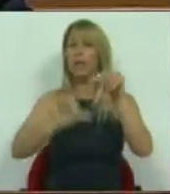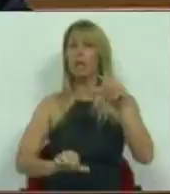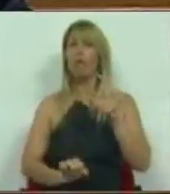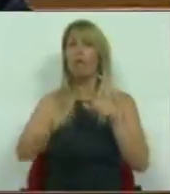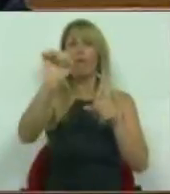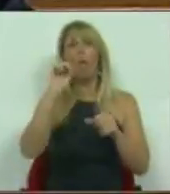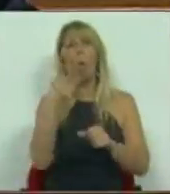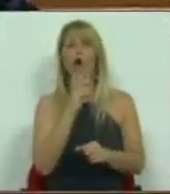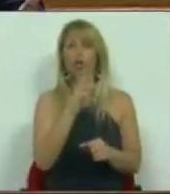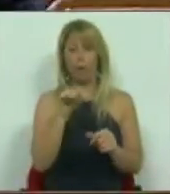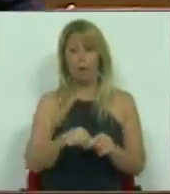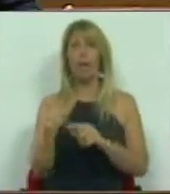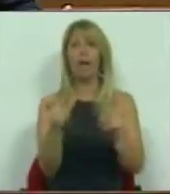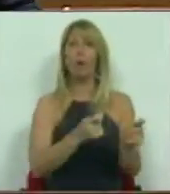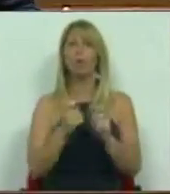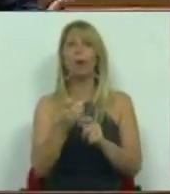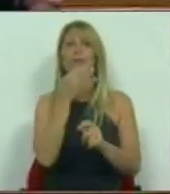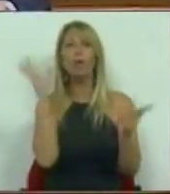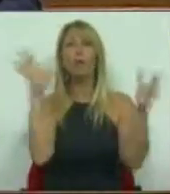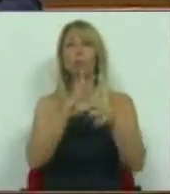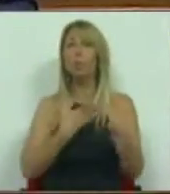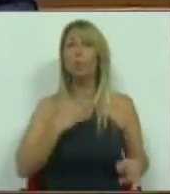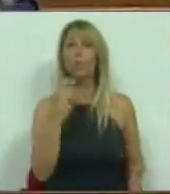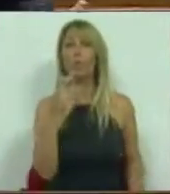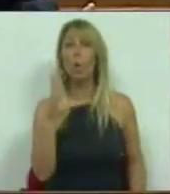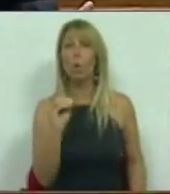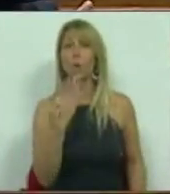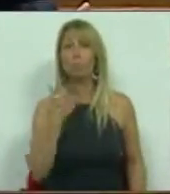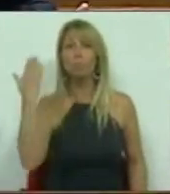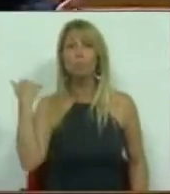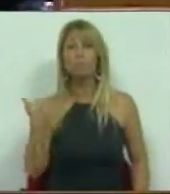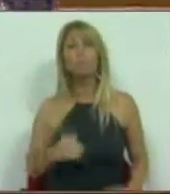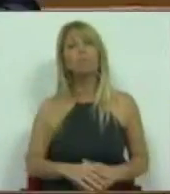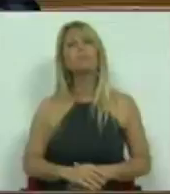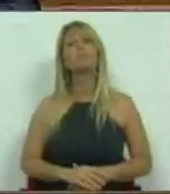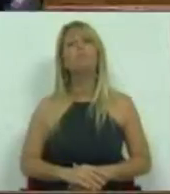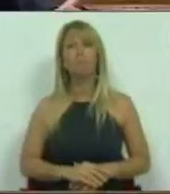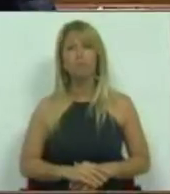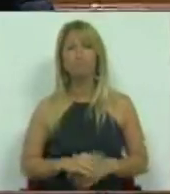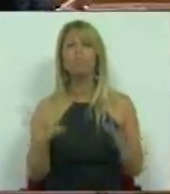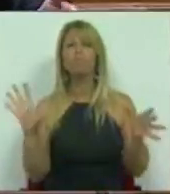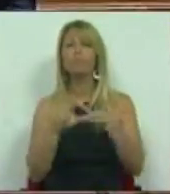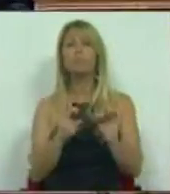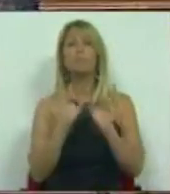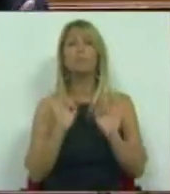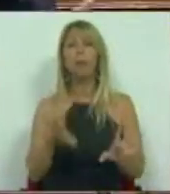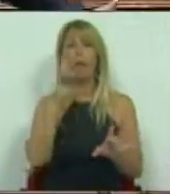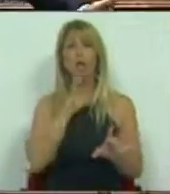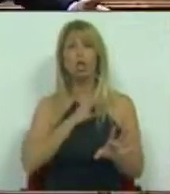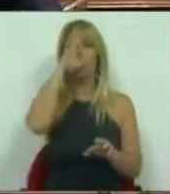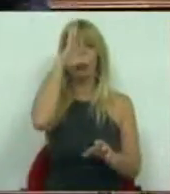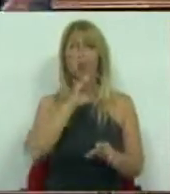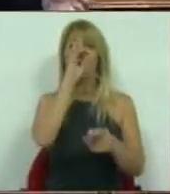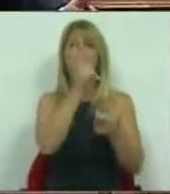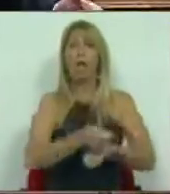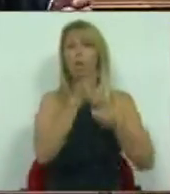teve neste debate, se referiu ao Douro. E nisso está, curiosamente, em sintonia com a Sra. Ministra da Agricultura, que não